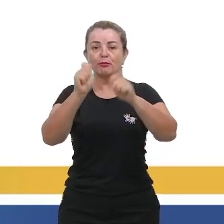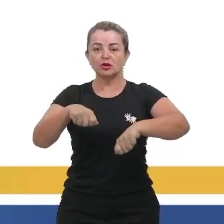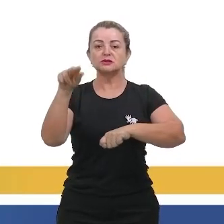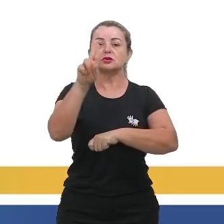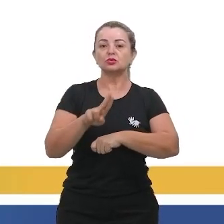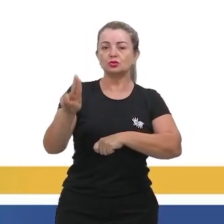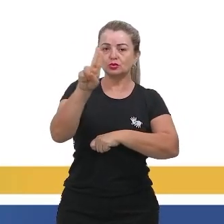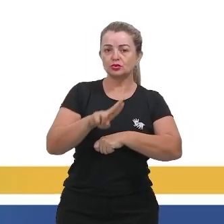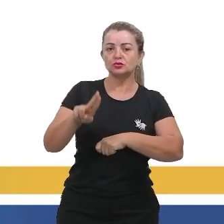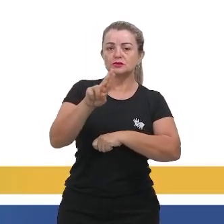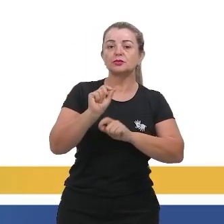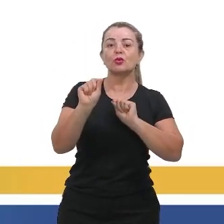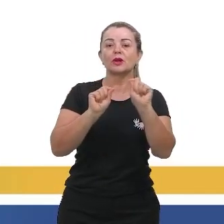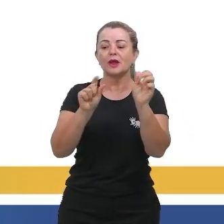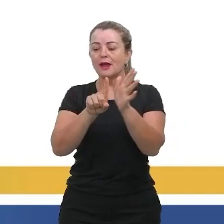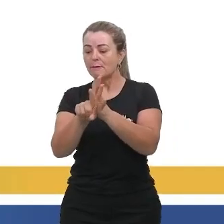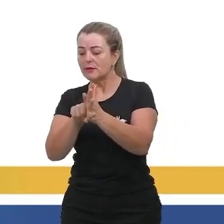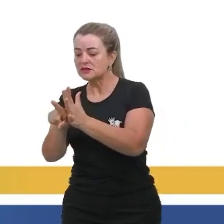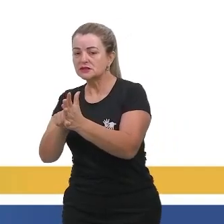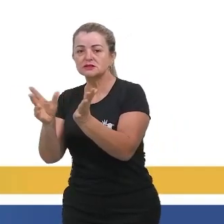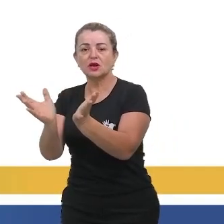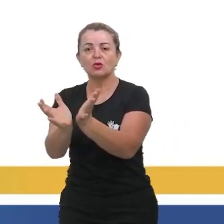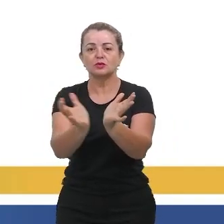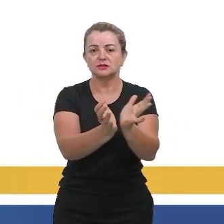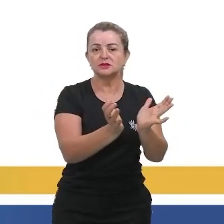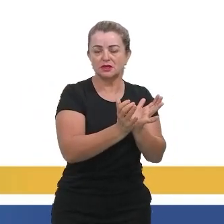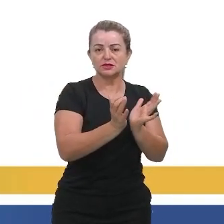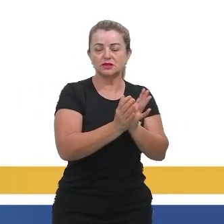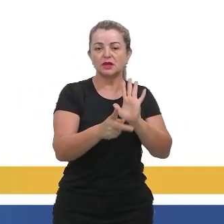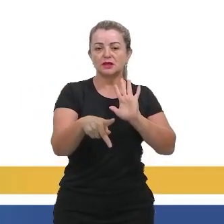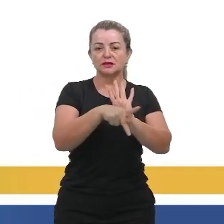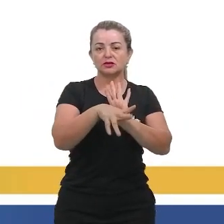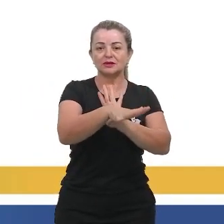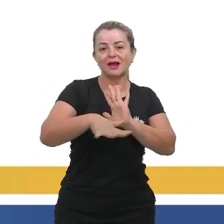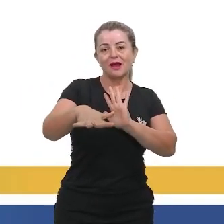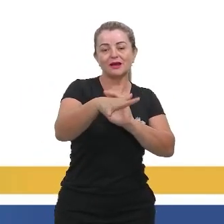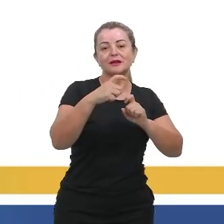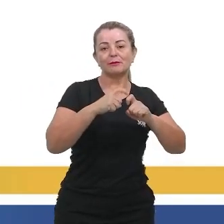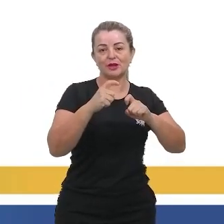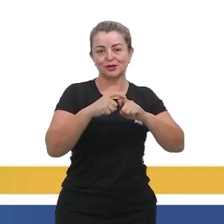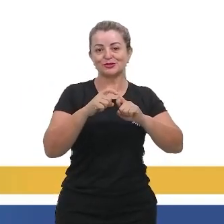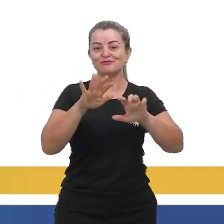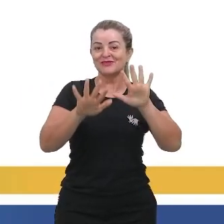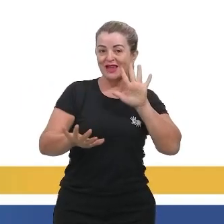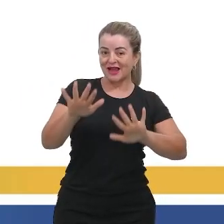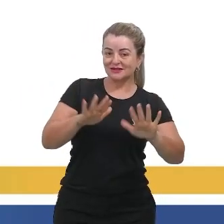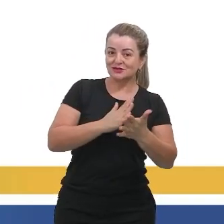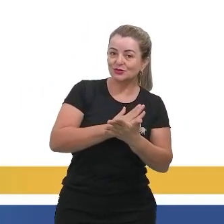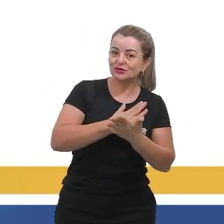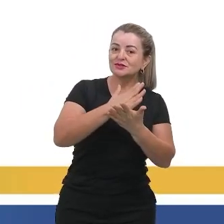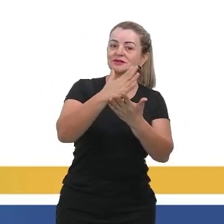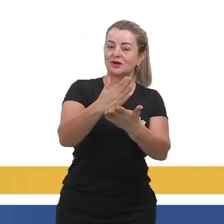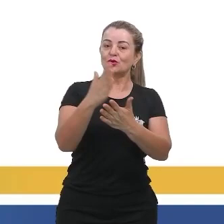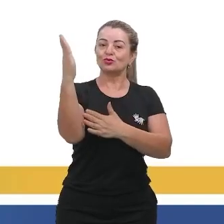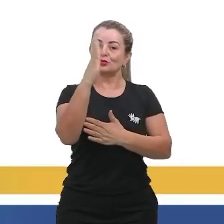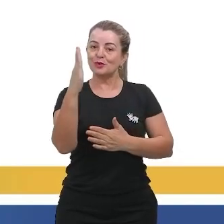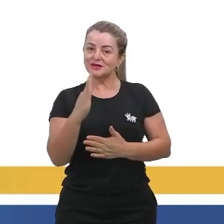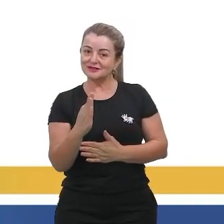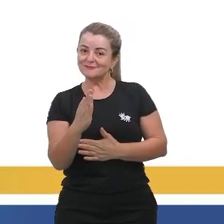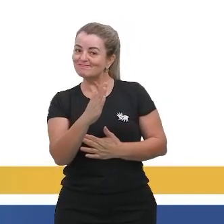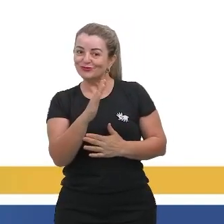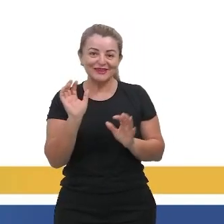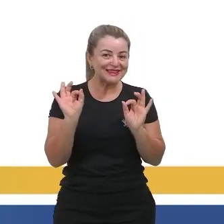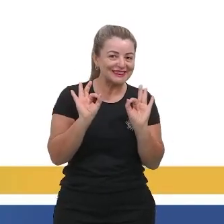os estudos dessas comunidades na abordagem médica delas. É de certa forma pioneiro no Brasil e sem dúvida